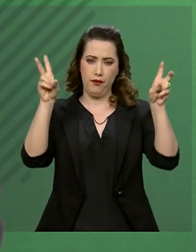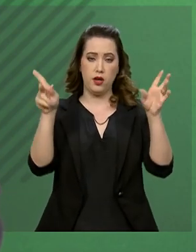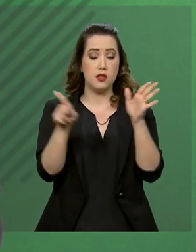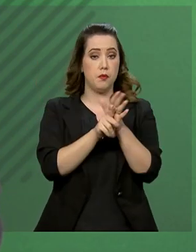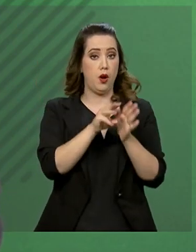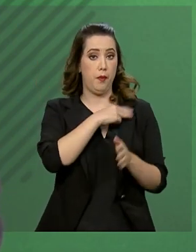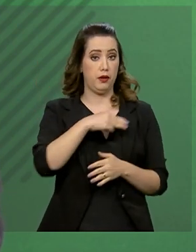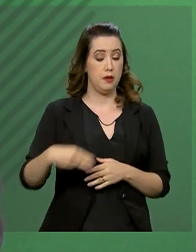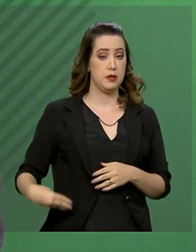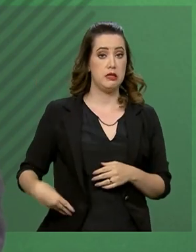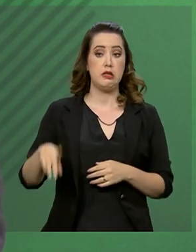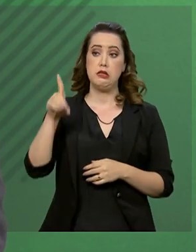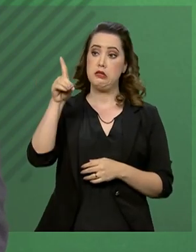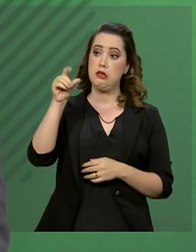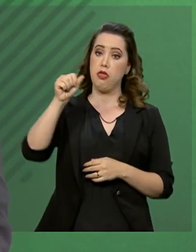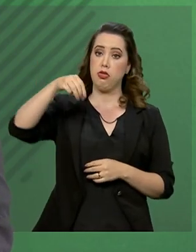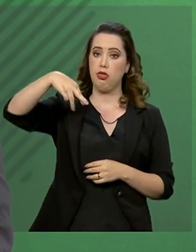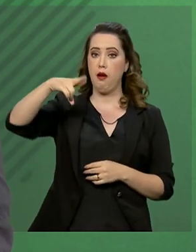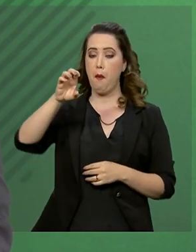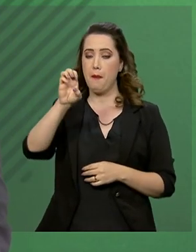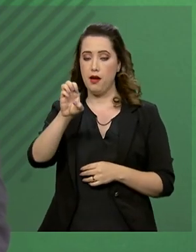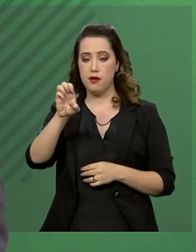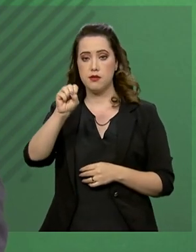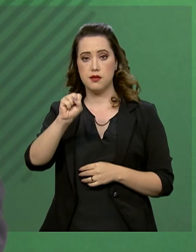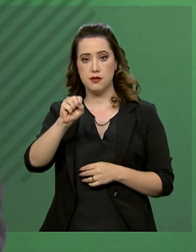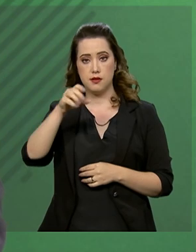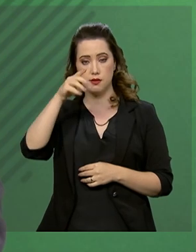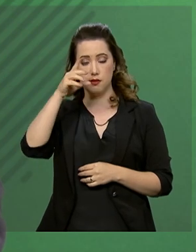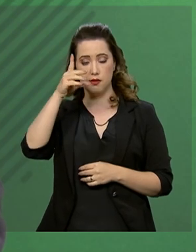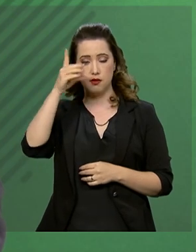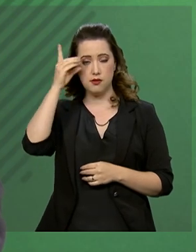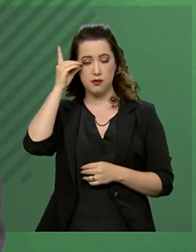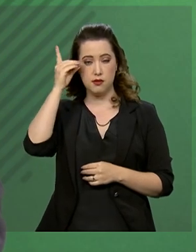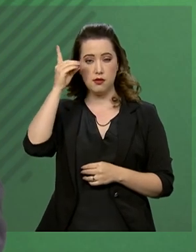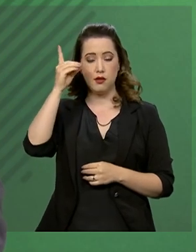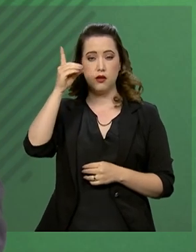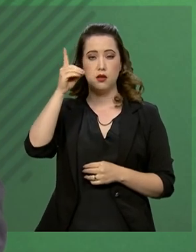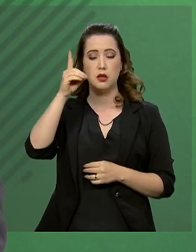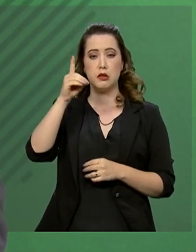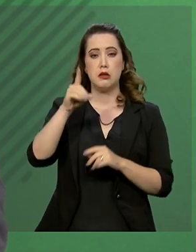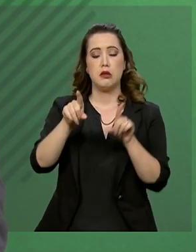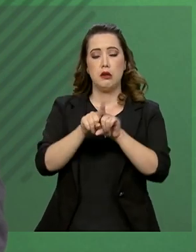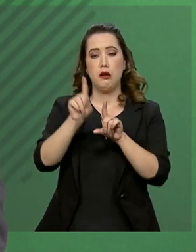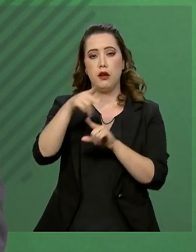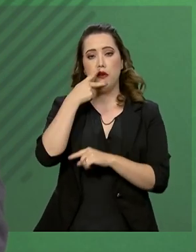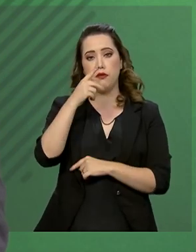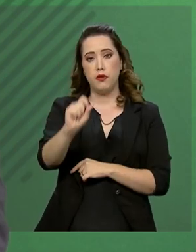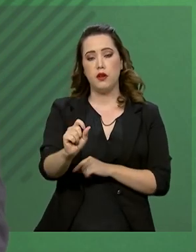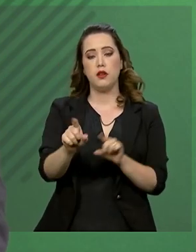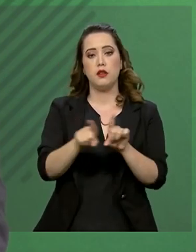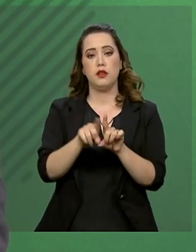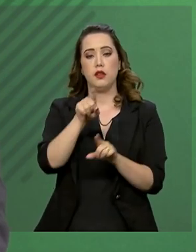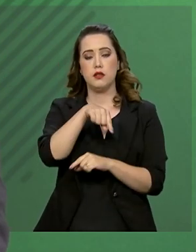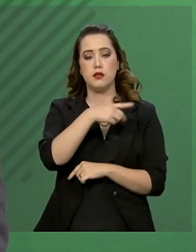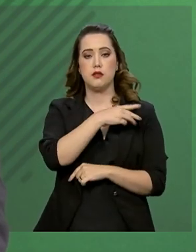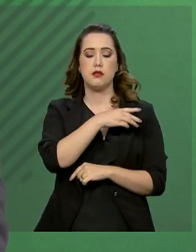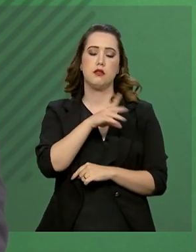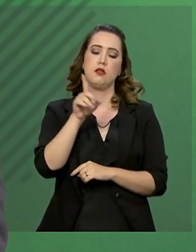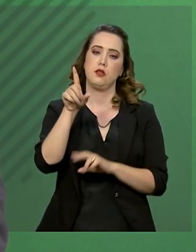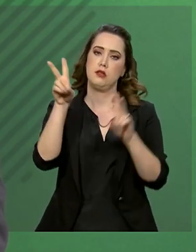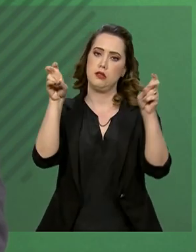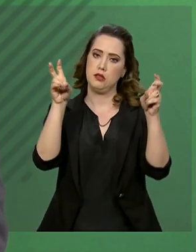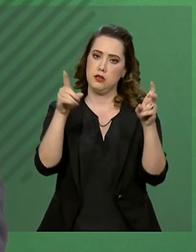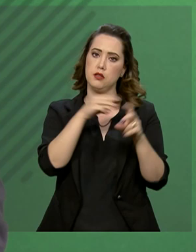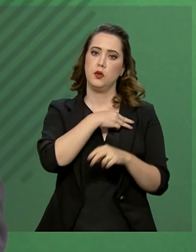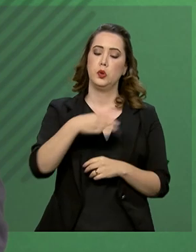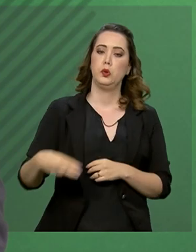que verbalizava nesse sentido. A citação do ministro André, no momento da